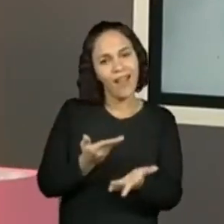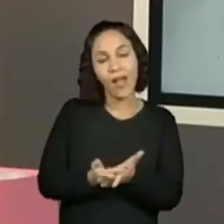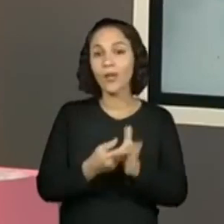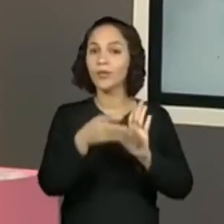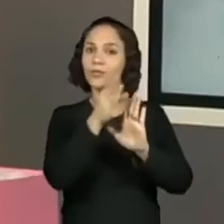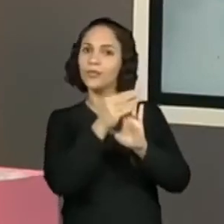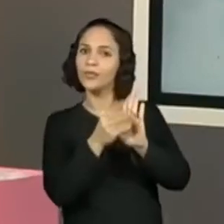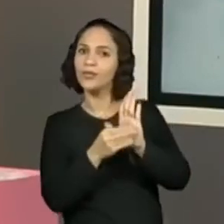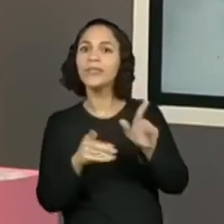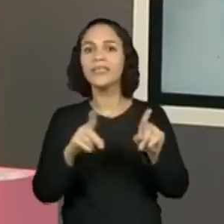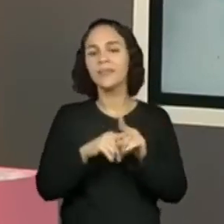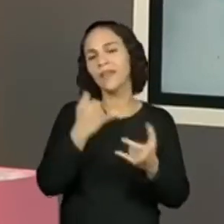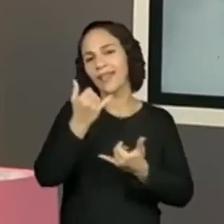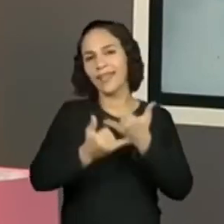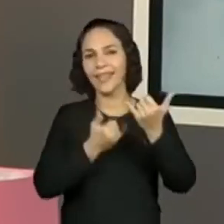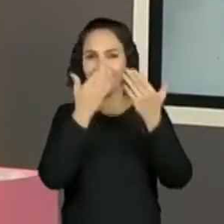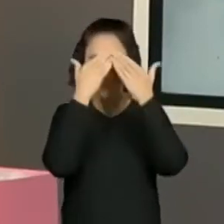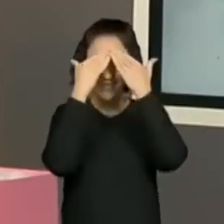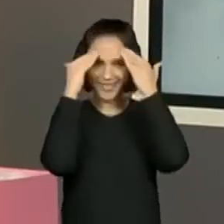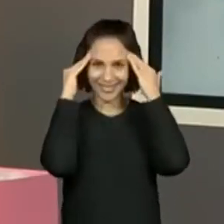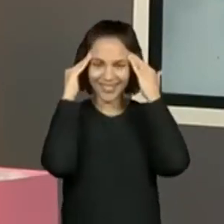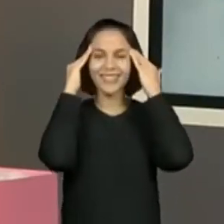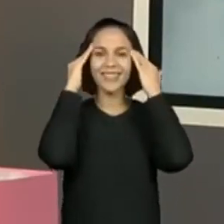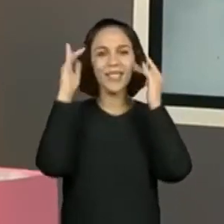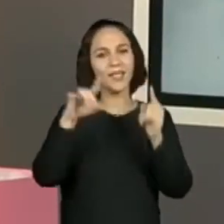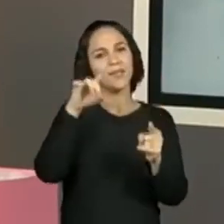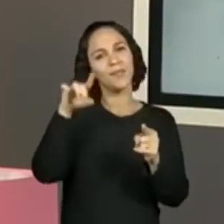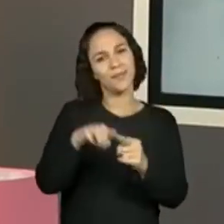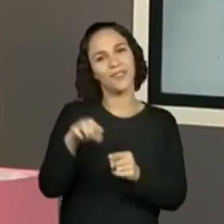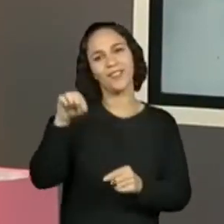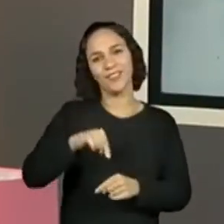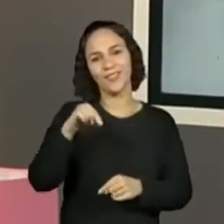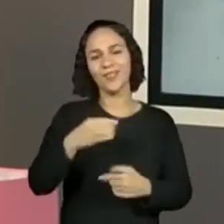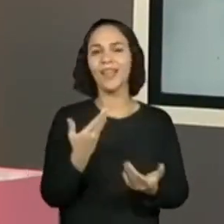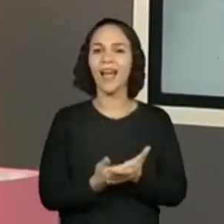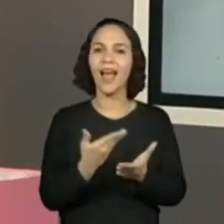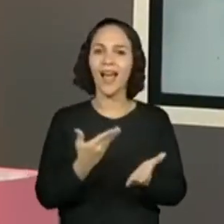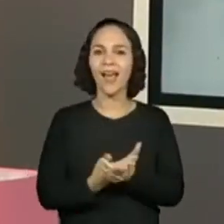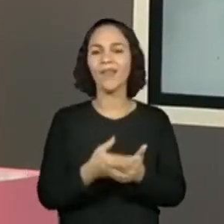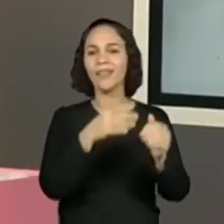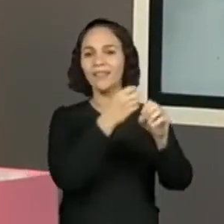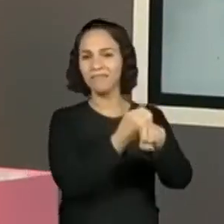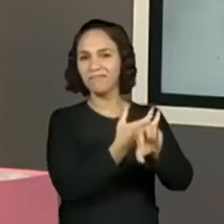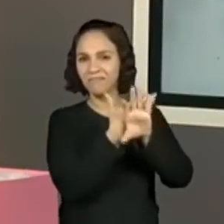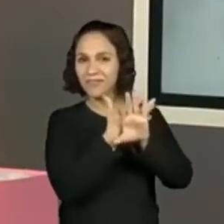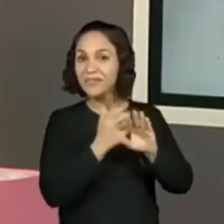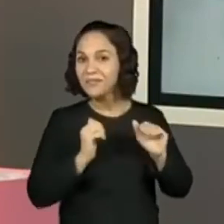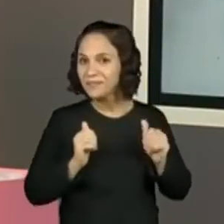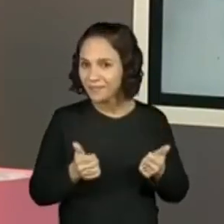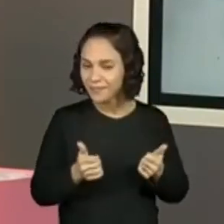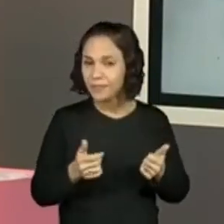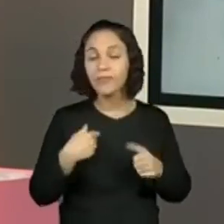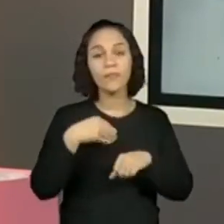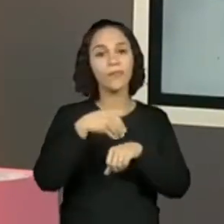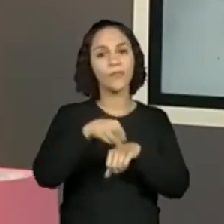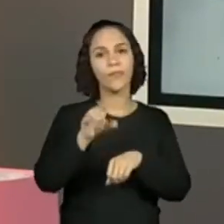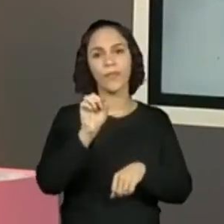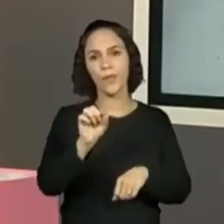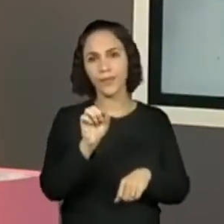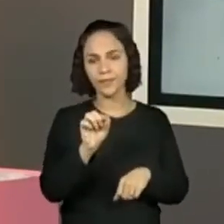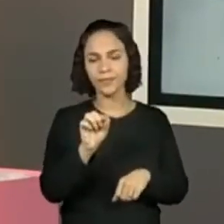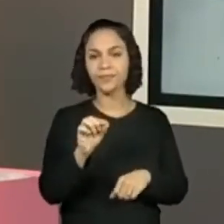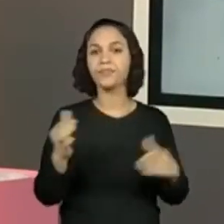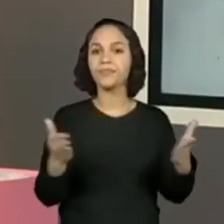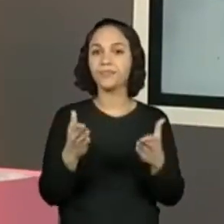conteúdo, mas também com muito divertimento, porque eu acho que é o intuito aqui da nossa aula online. Certo? Só um recadinho. Vocês